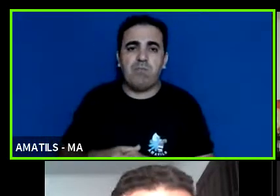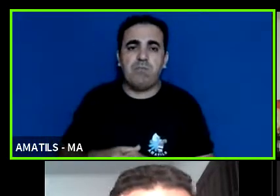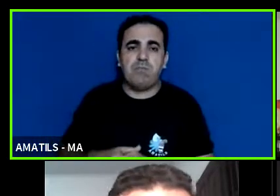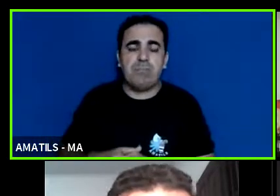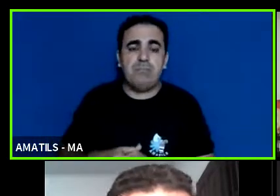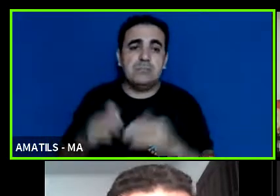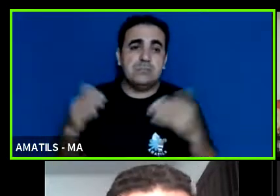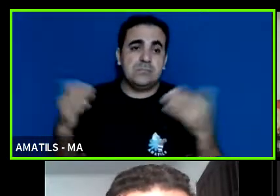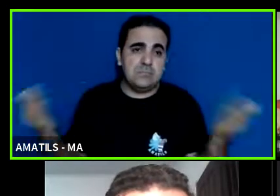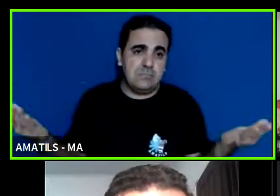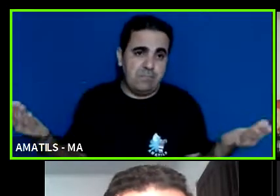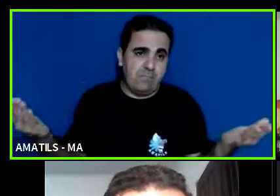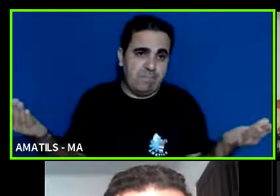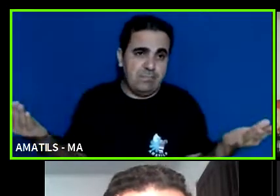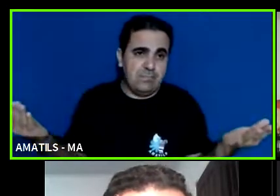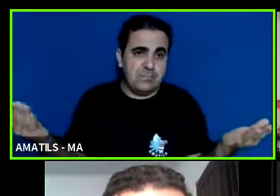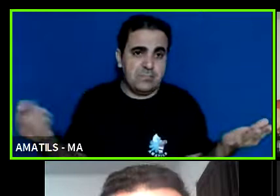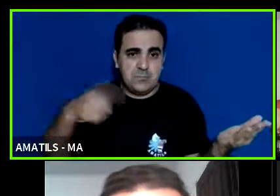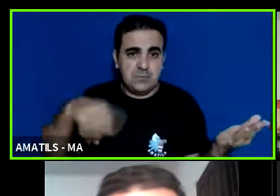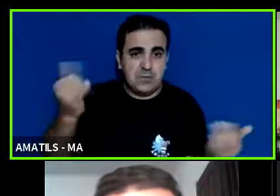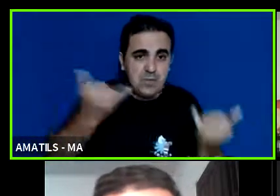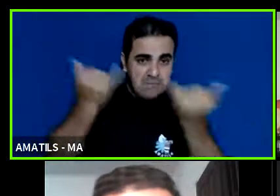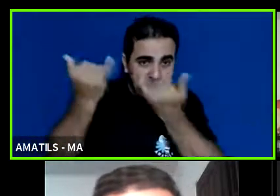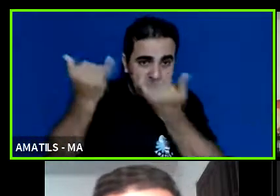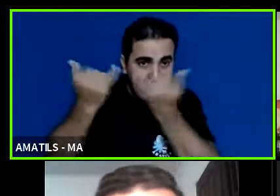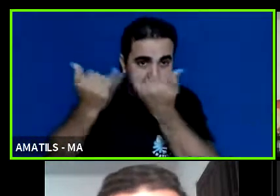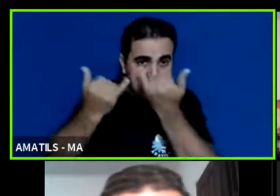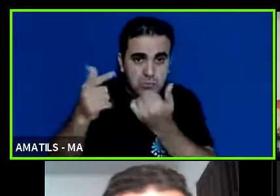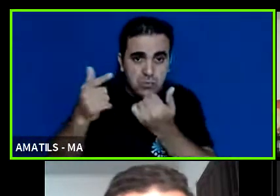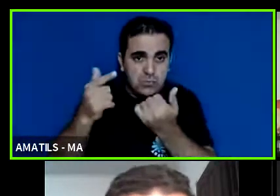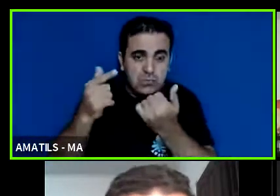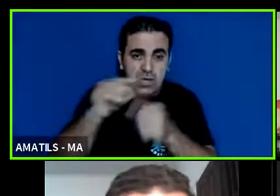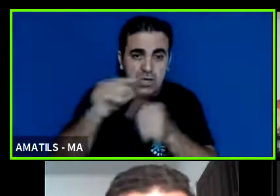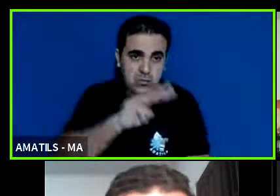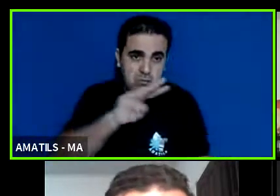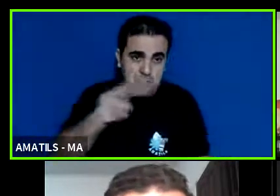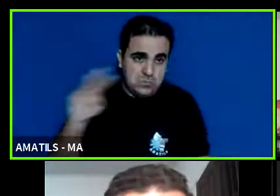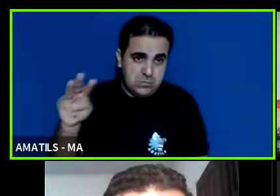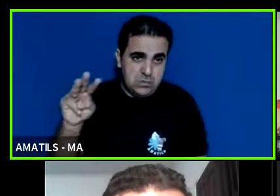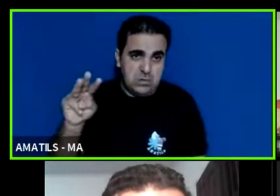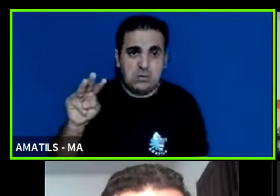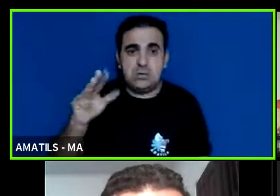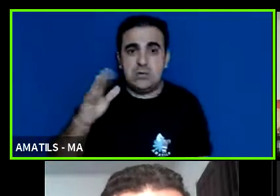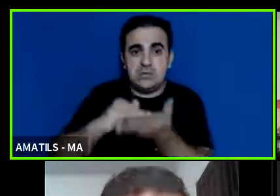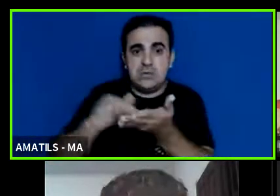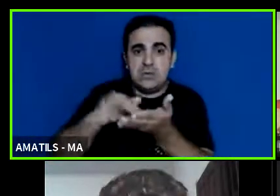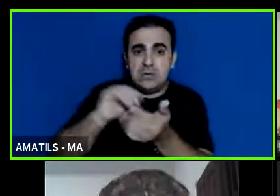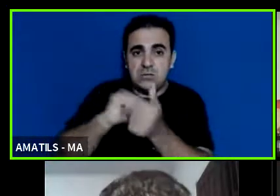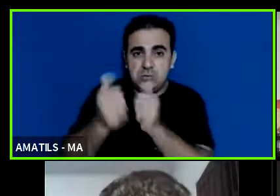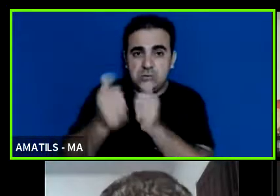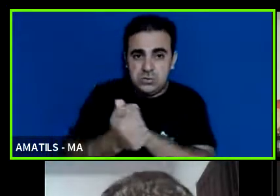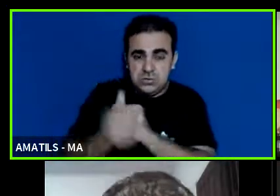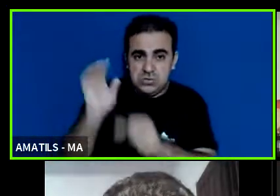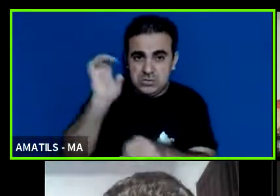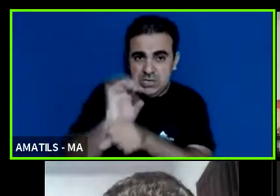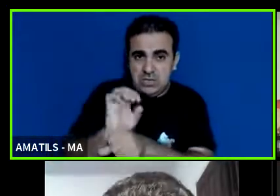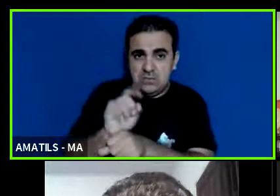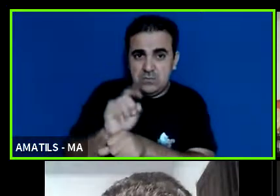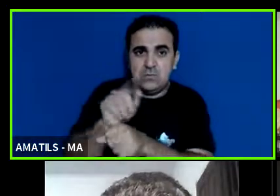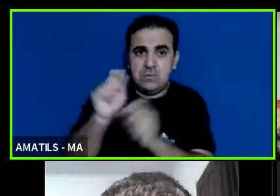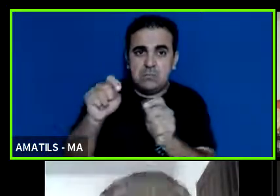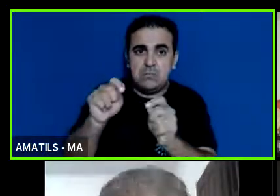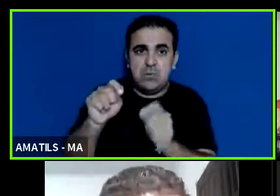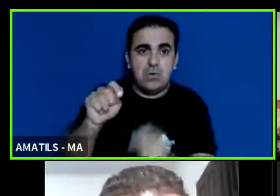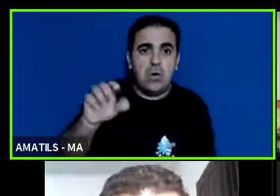vocês quiserem uma informação que ela não é disponibilizada no site da Secretaria de Esporte do Estado vocês podem abrir uma